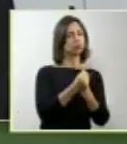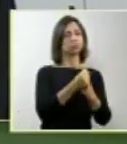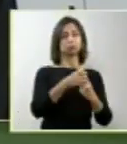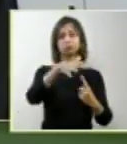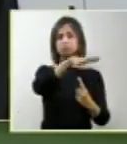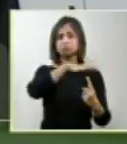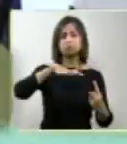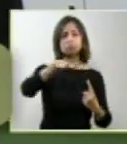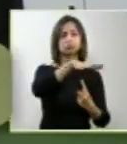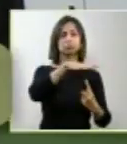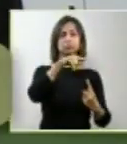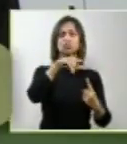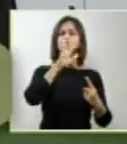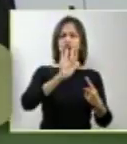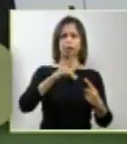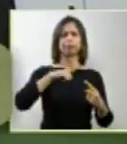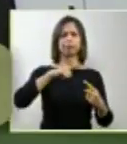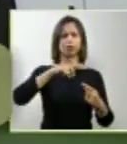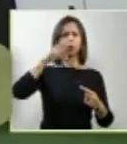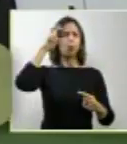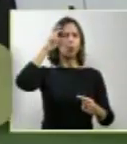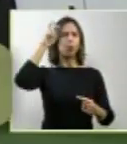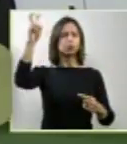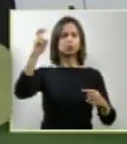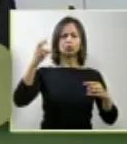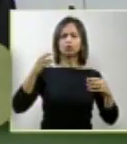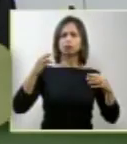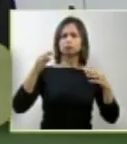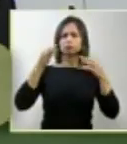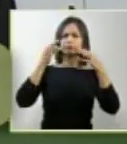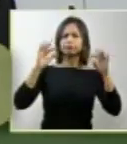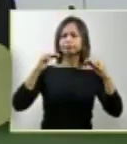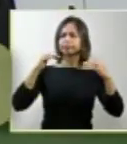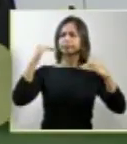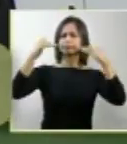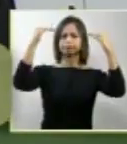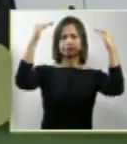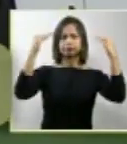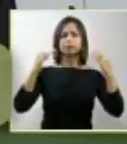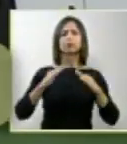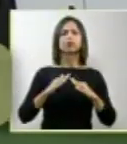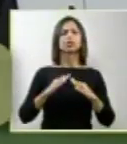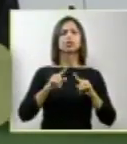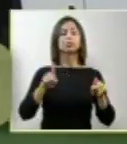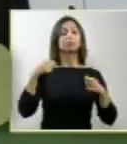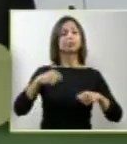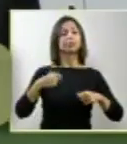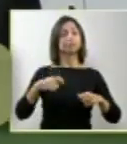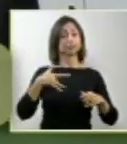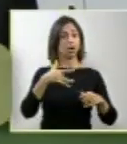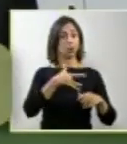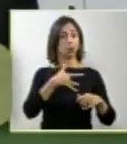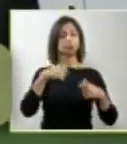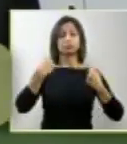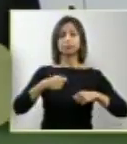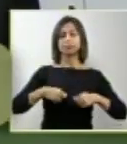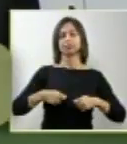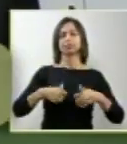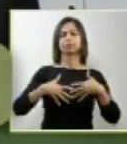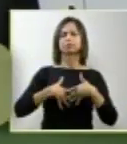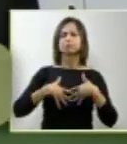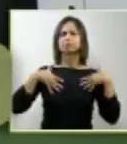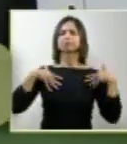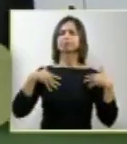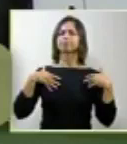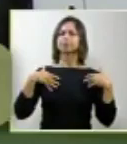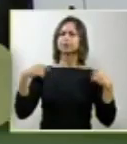avançada culturalmente, em que o bem-estar esteja reinando, nós temos